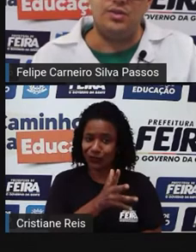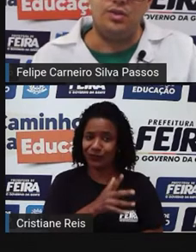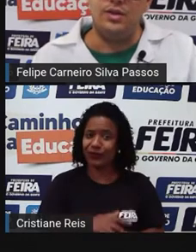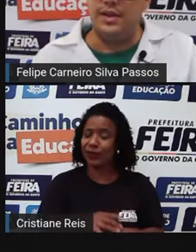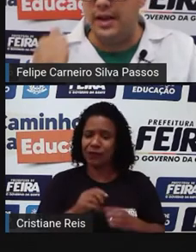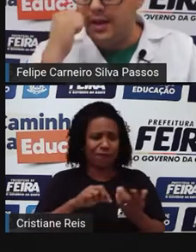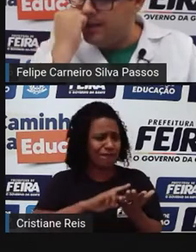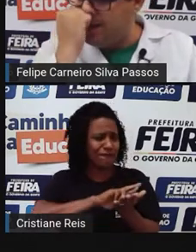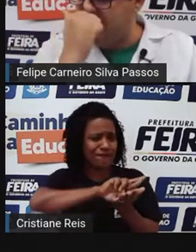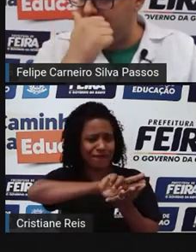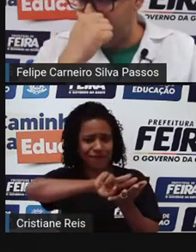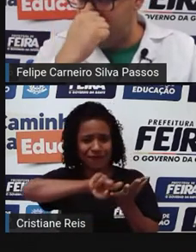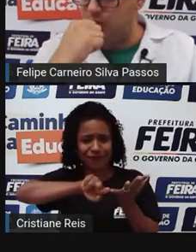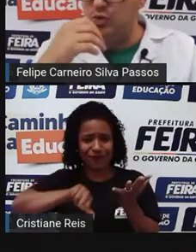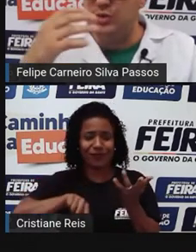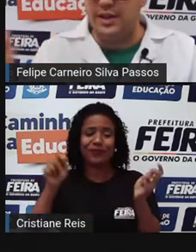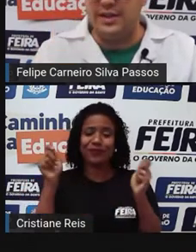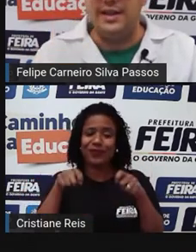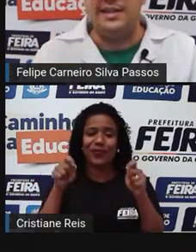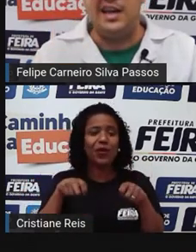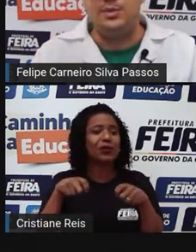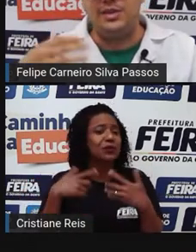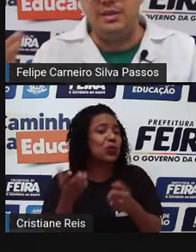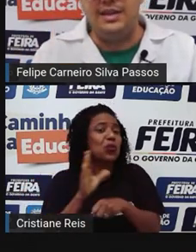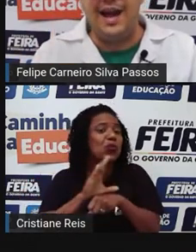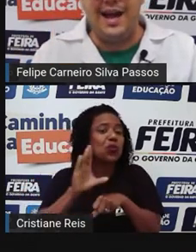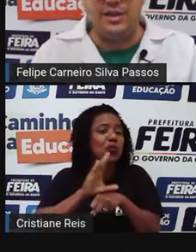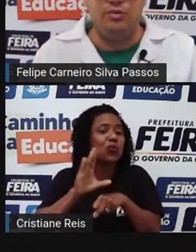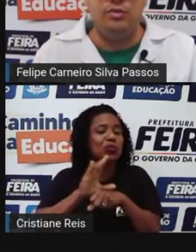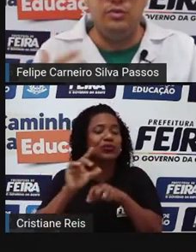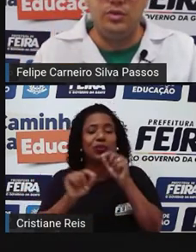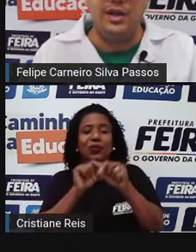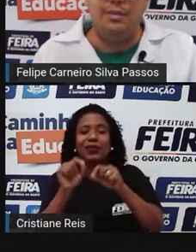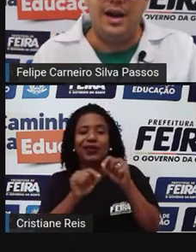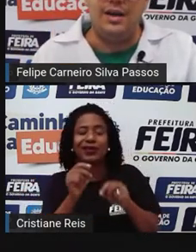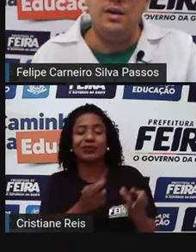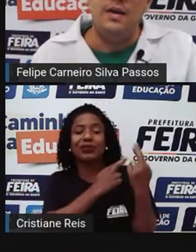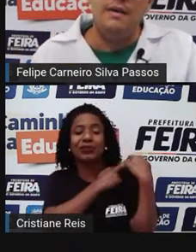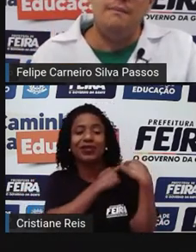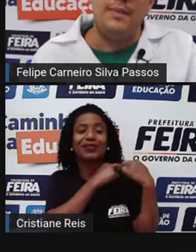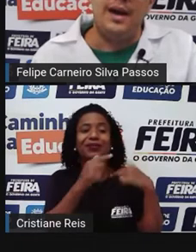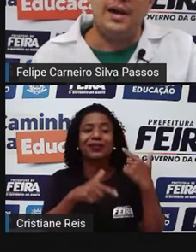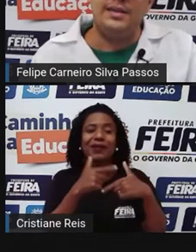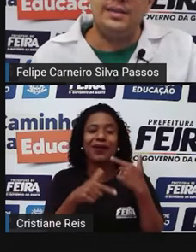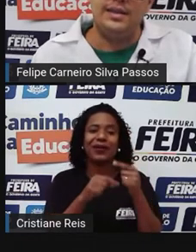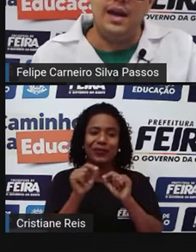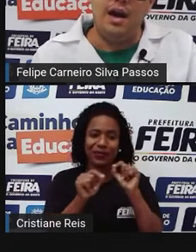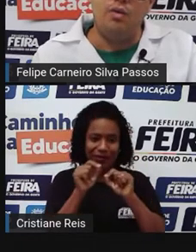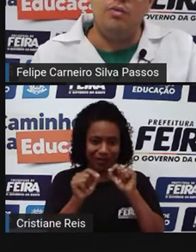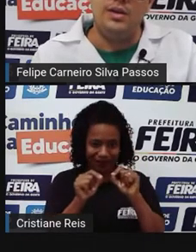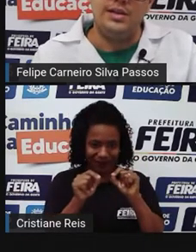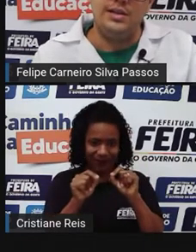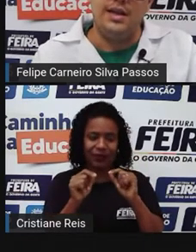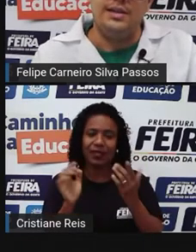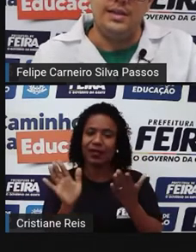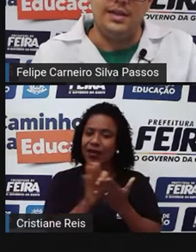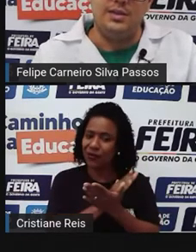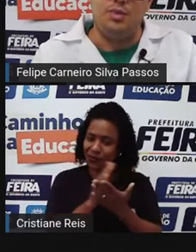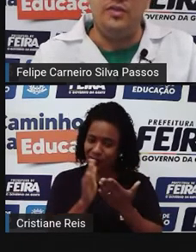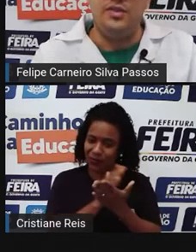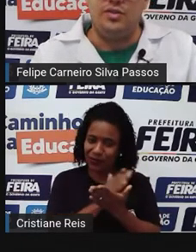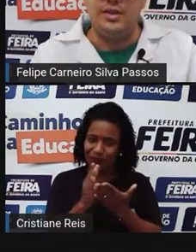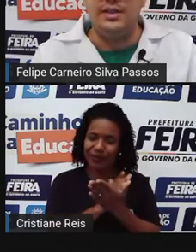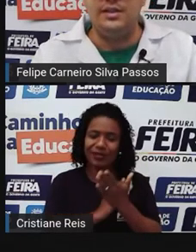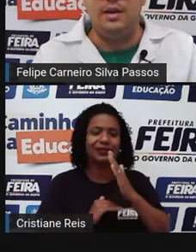é uma só, dessa vida adulta, dessa responsabilidade do mundo do trabalho, mas algumas dessas